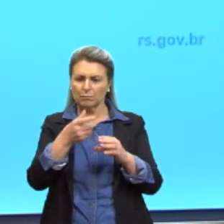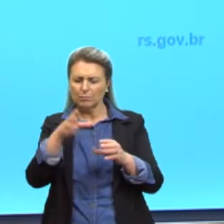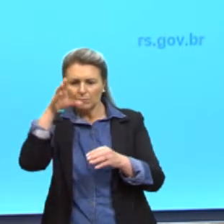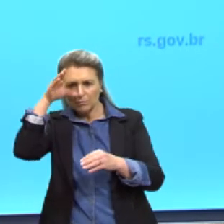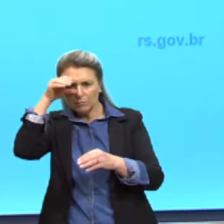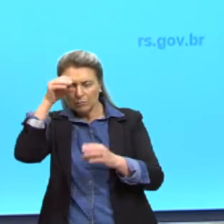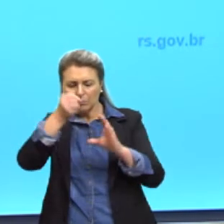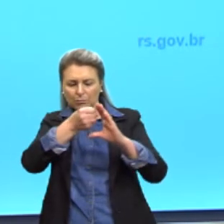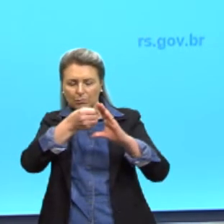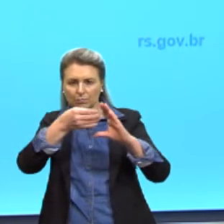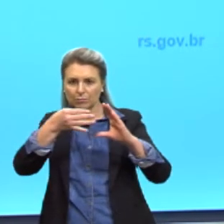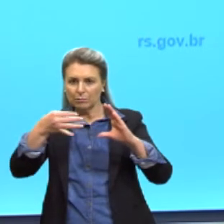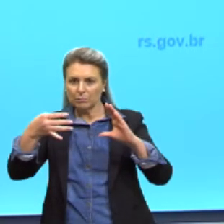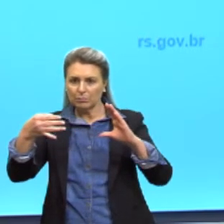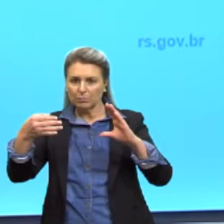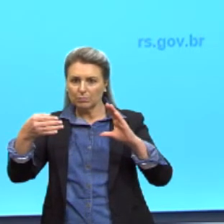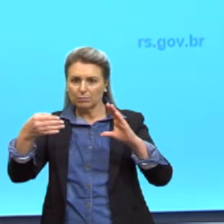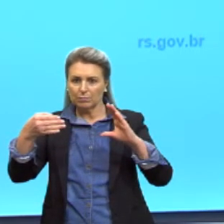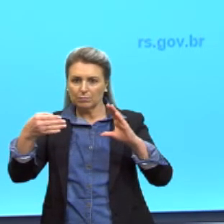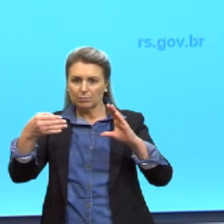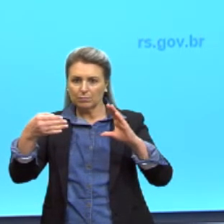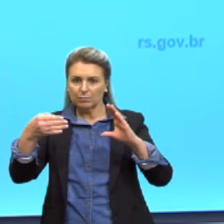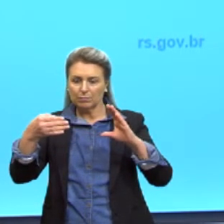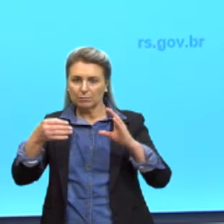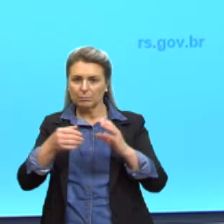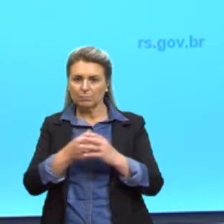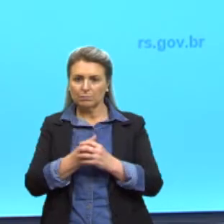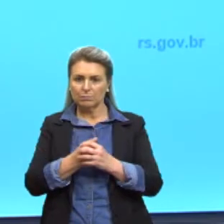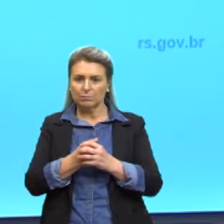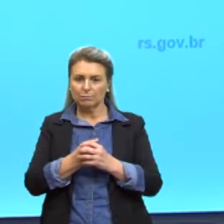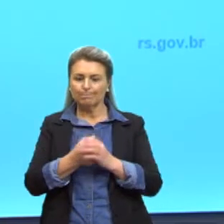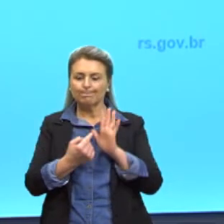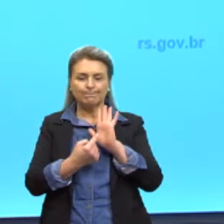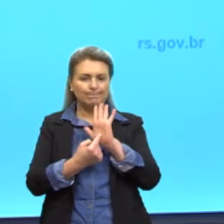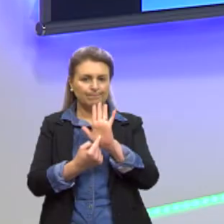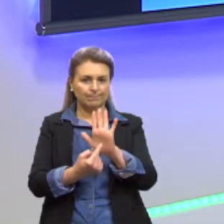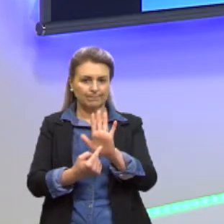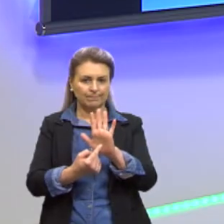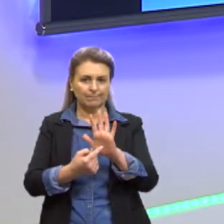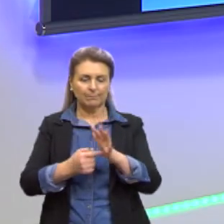então, manifestada.